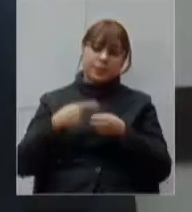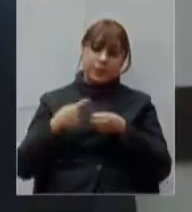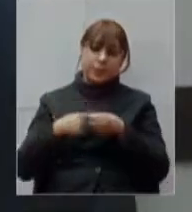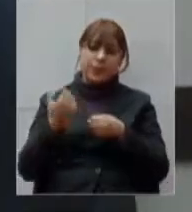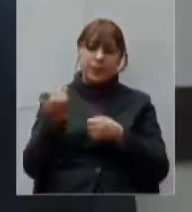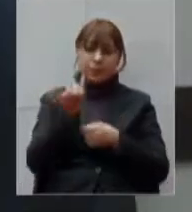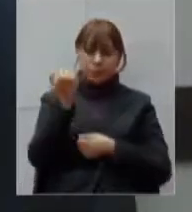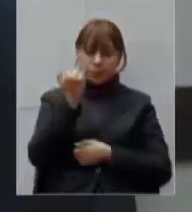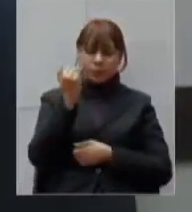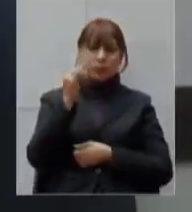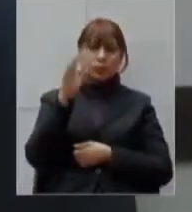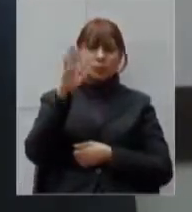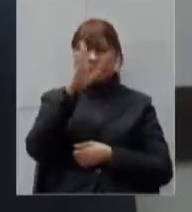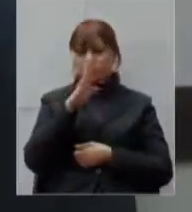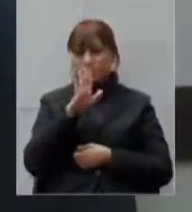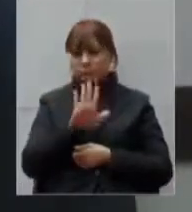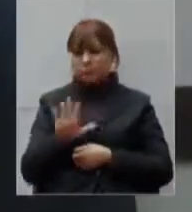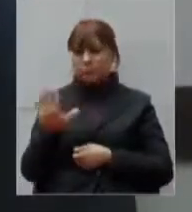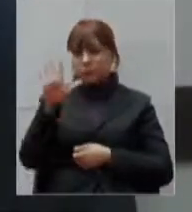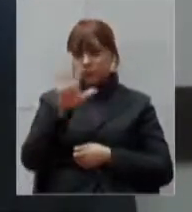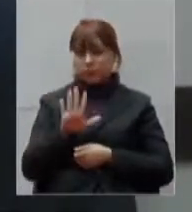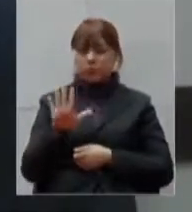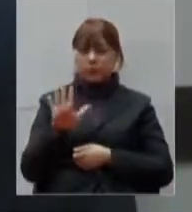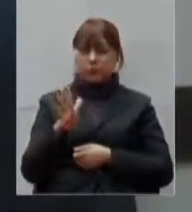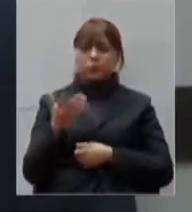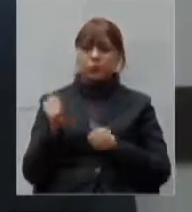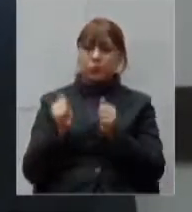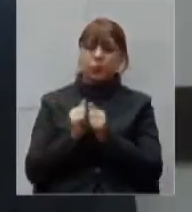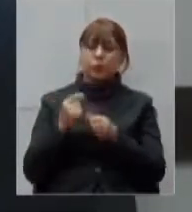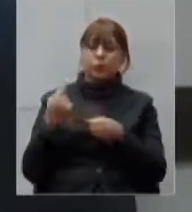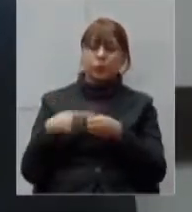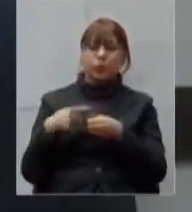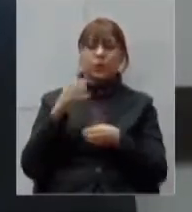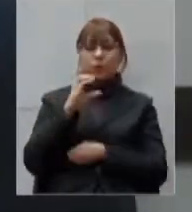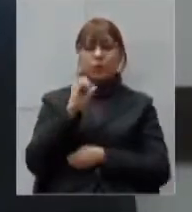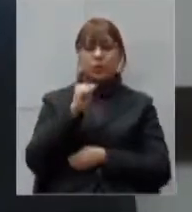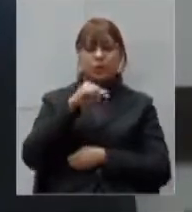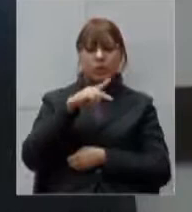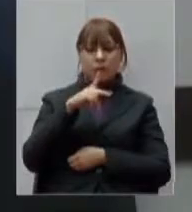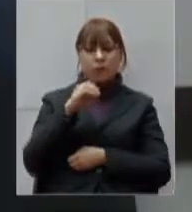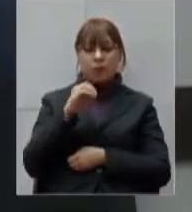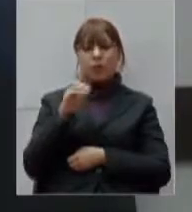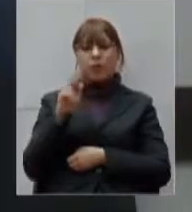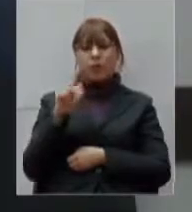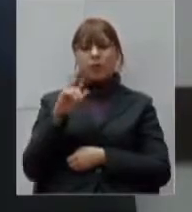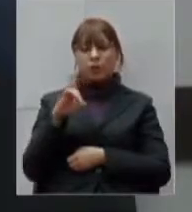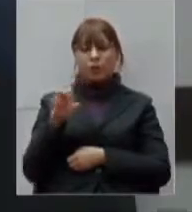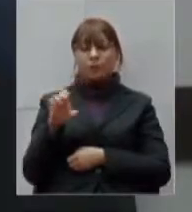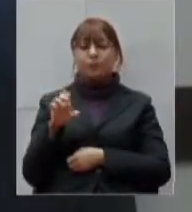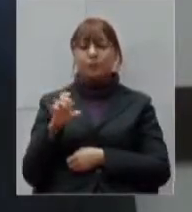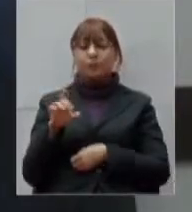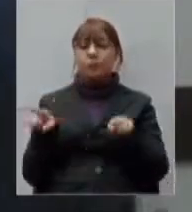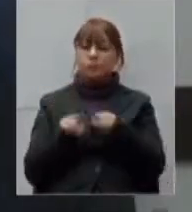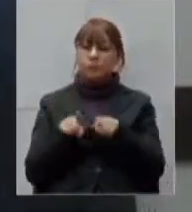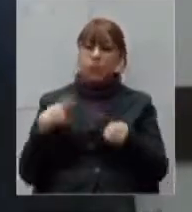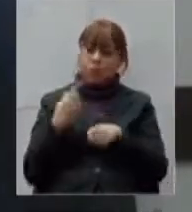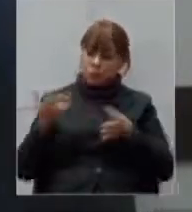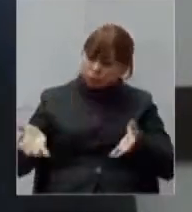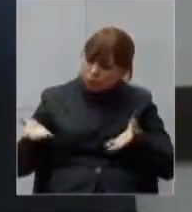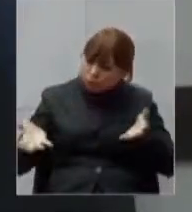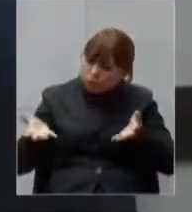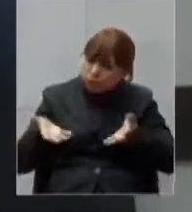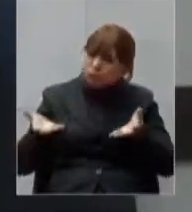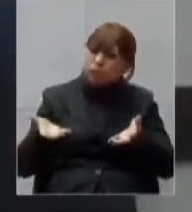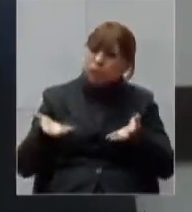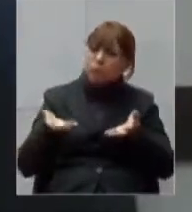no topo junto com a prefeitura de Campo Grande e nesse momento agora nós estamos estimulando também por